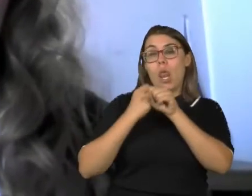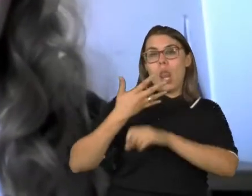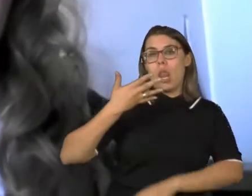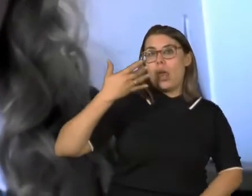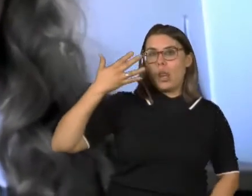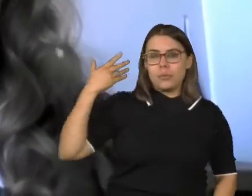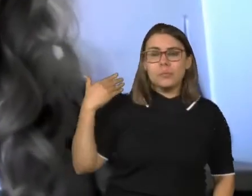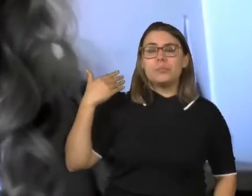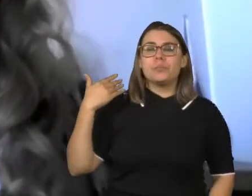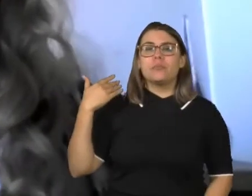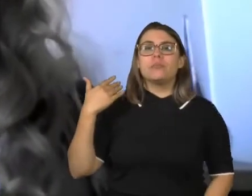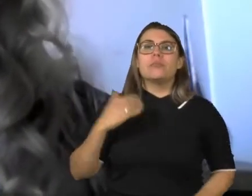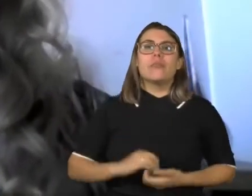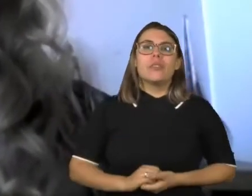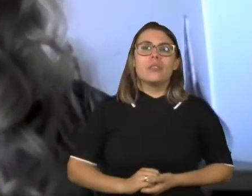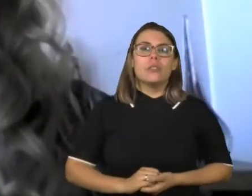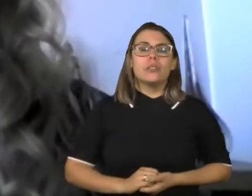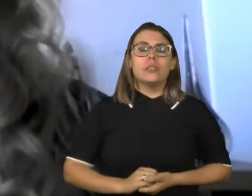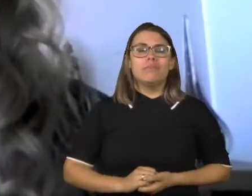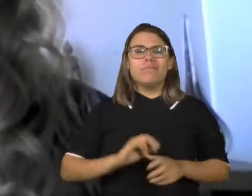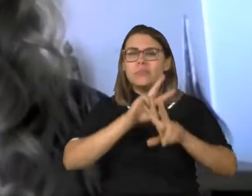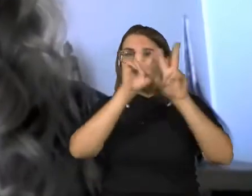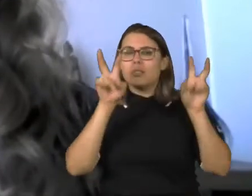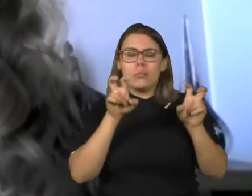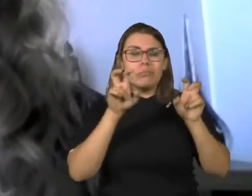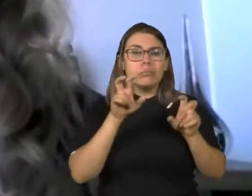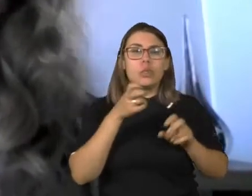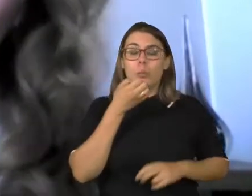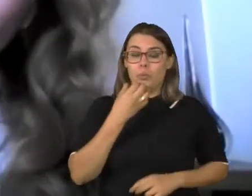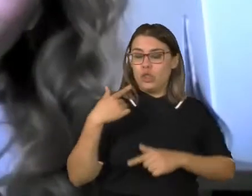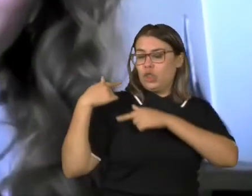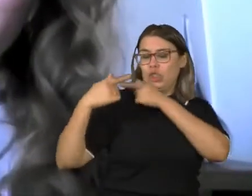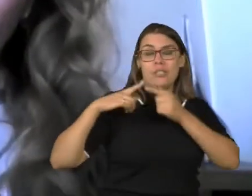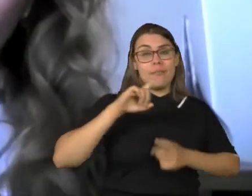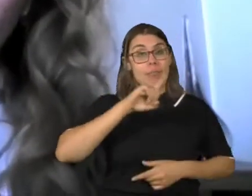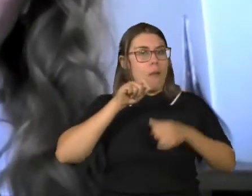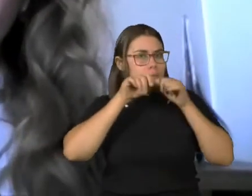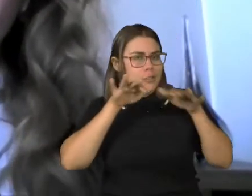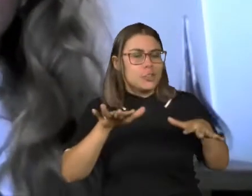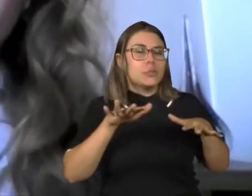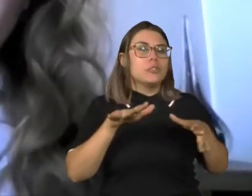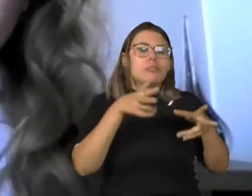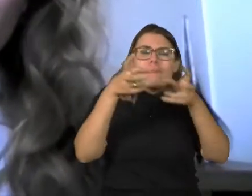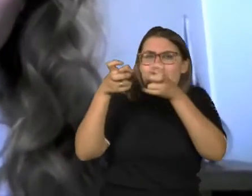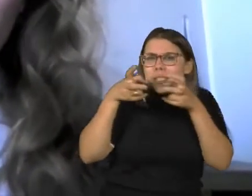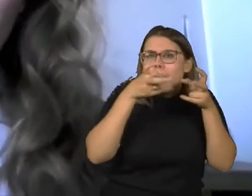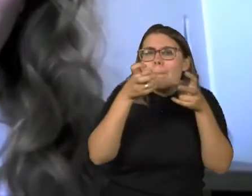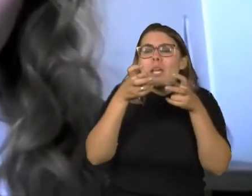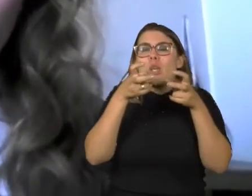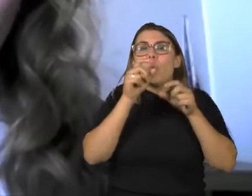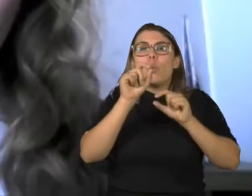que muito bem se encaixa no título desse evento, Genético Não É Destino. E a gente vai perceber que a partir das